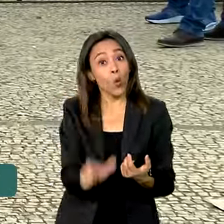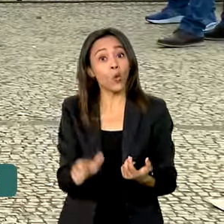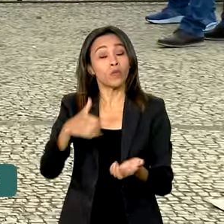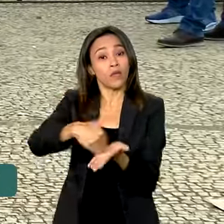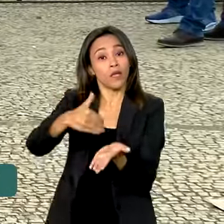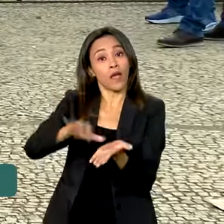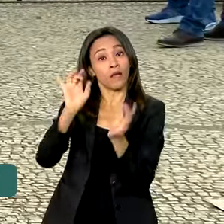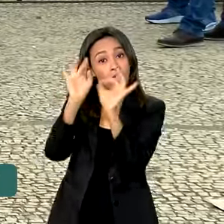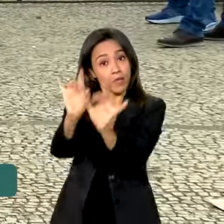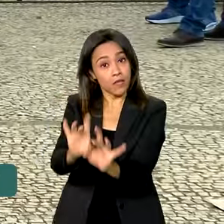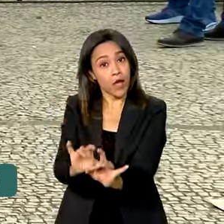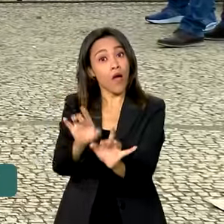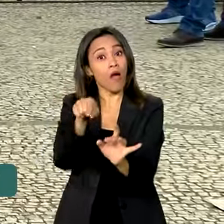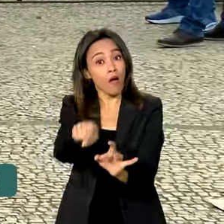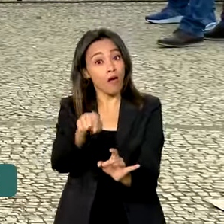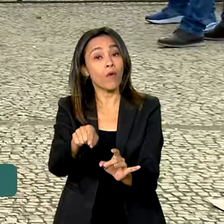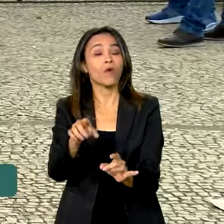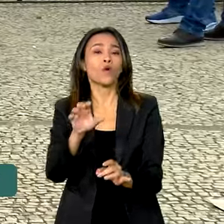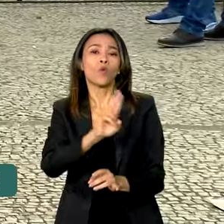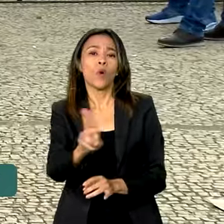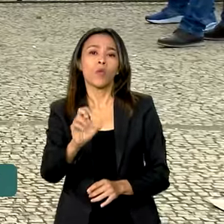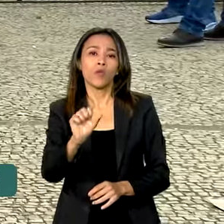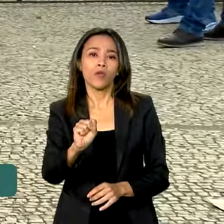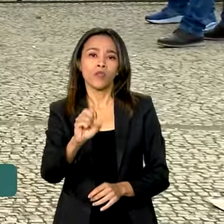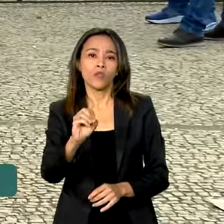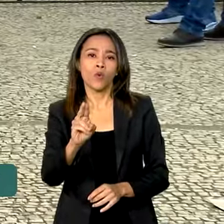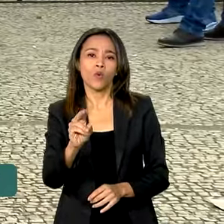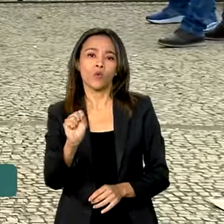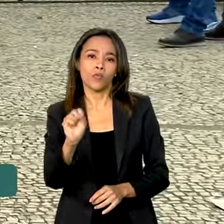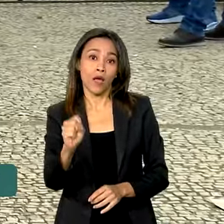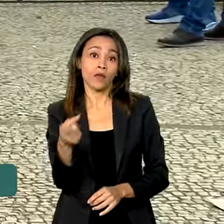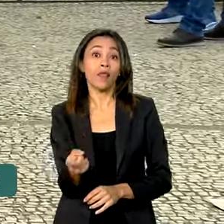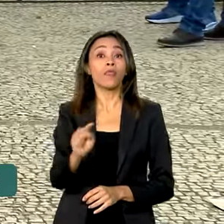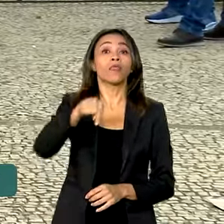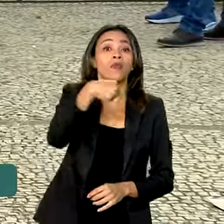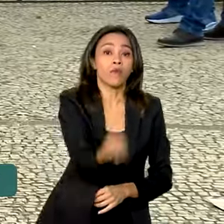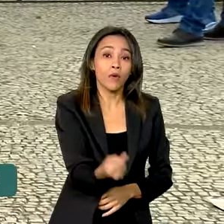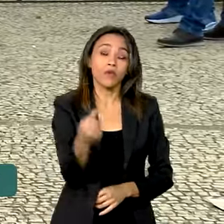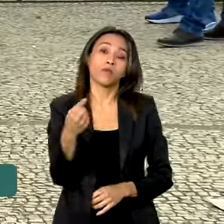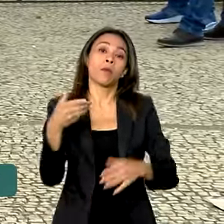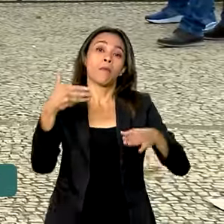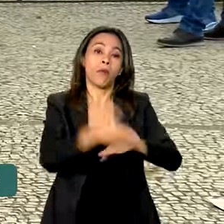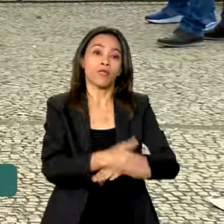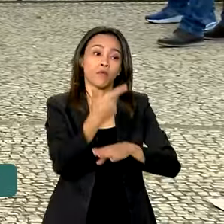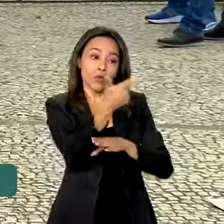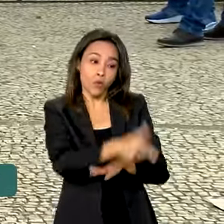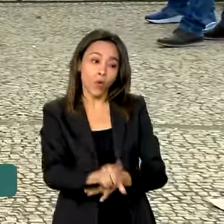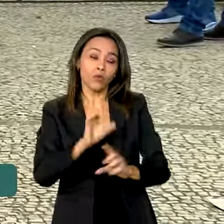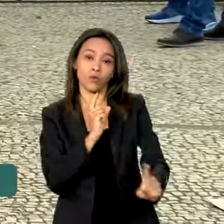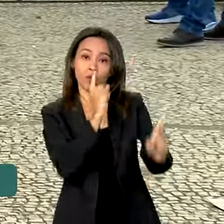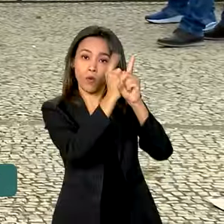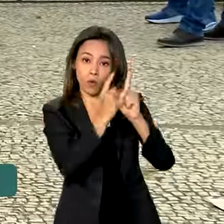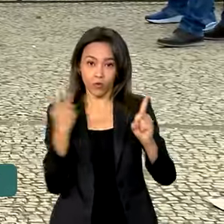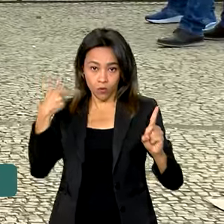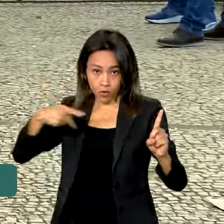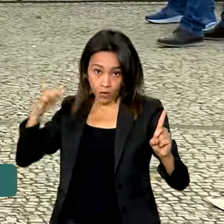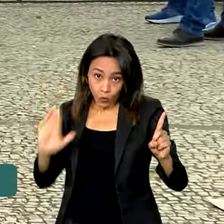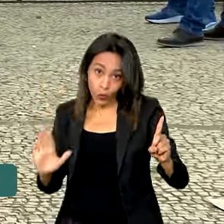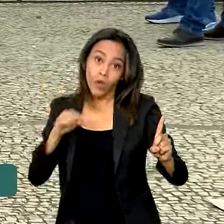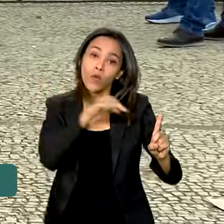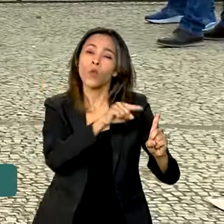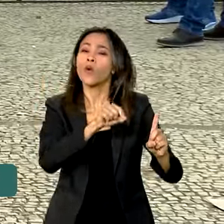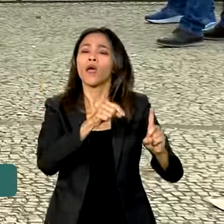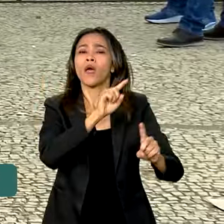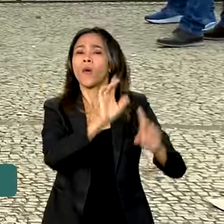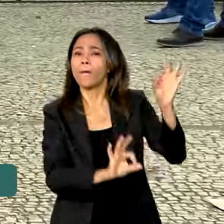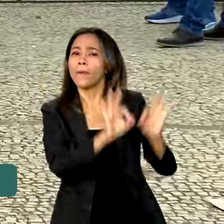Substituto, Marcos Rogério de Souza, e depois ele participa de outra cerimônia. Dessa vez, o lançamento do plano safra